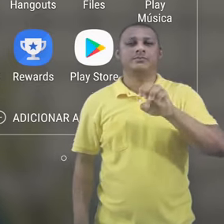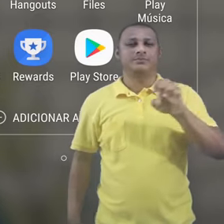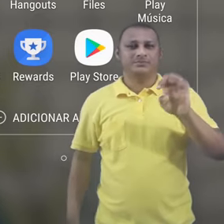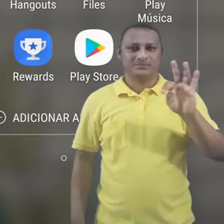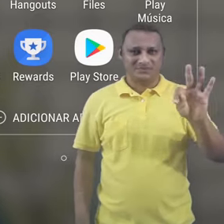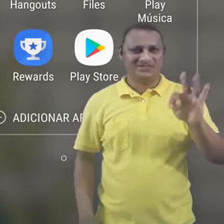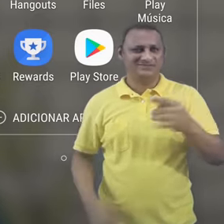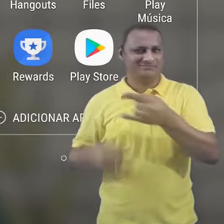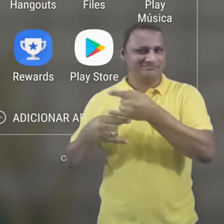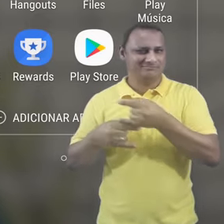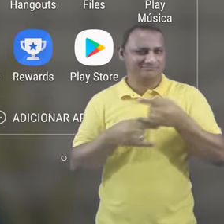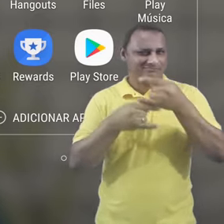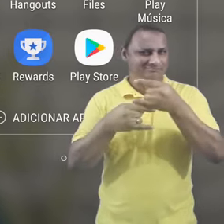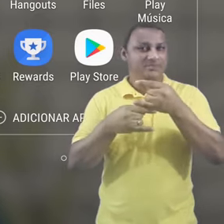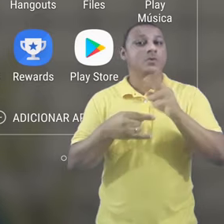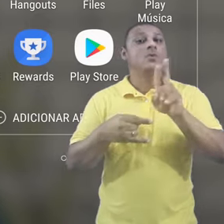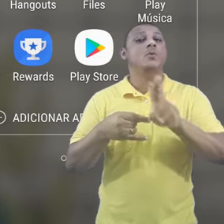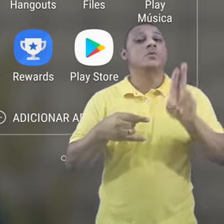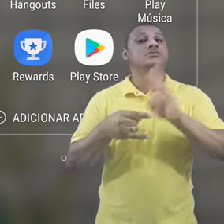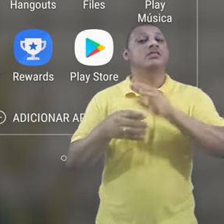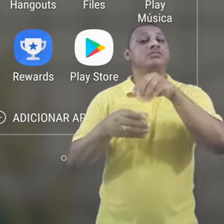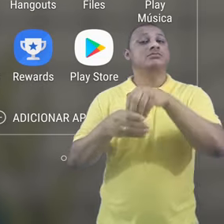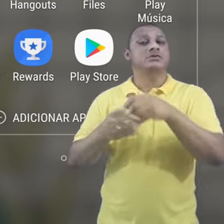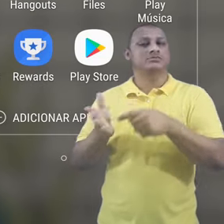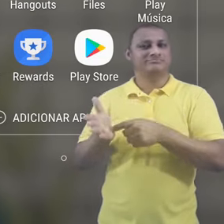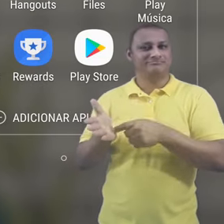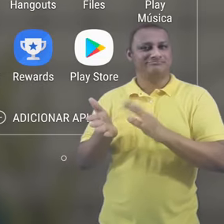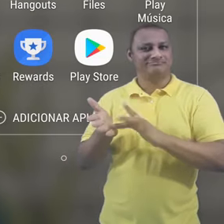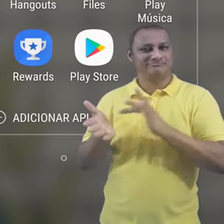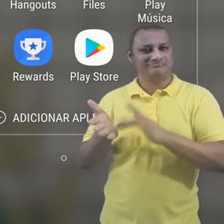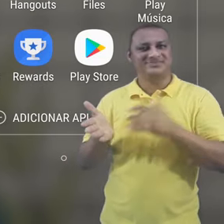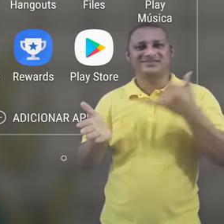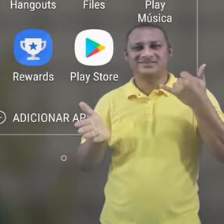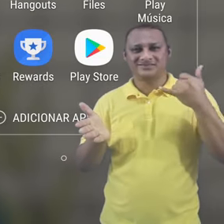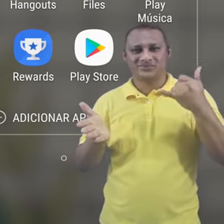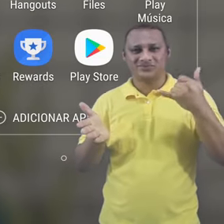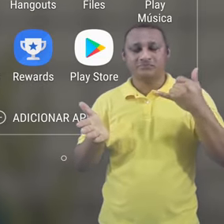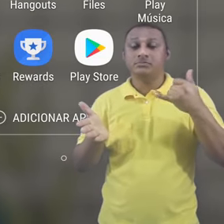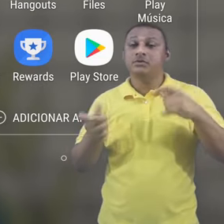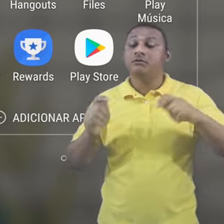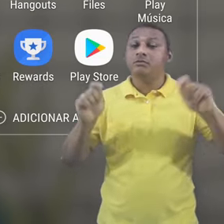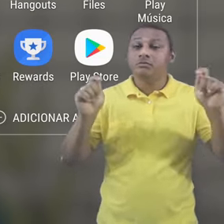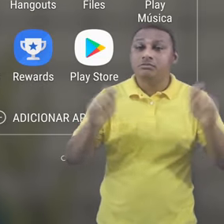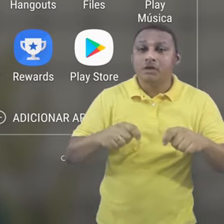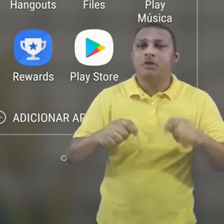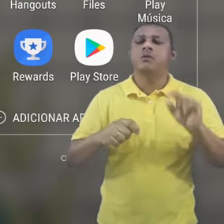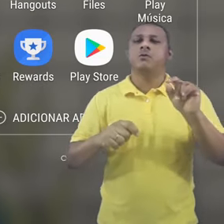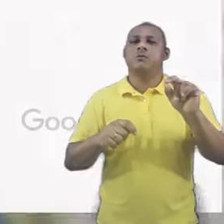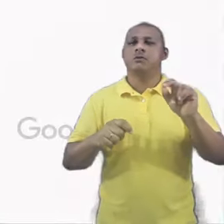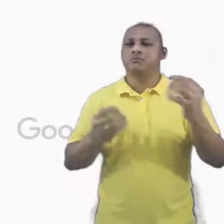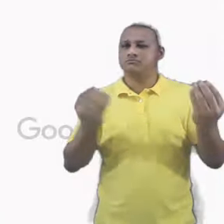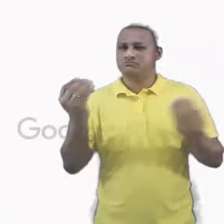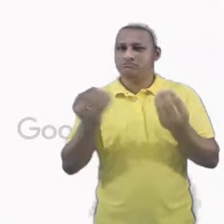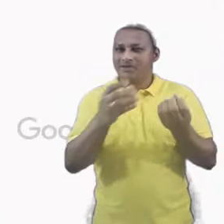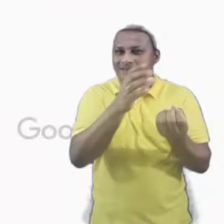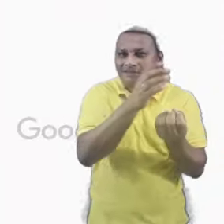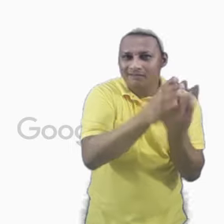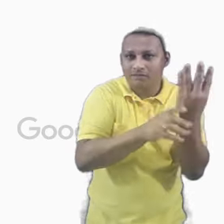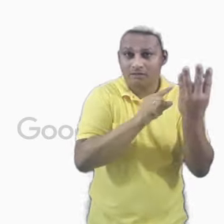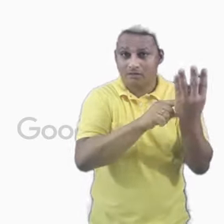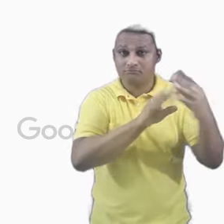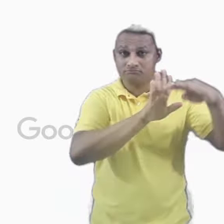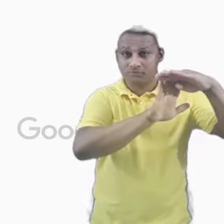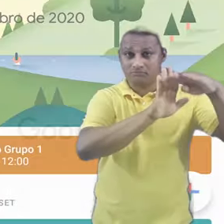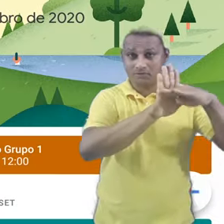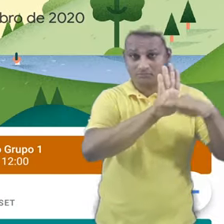pelo celular. Uma das formas de criar uma reunião no Google Meet é pelo Google Agenda.